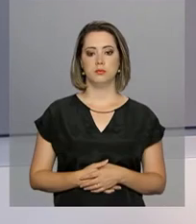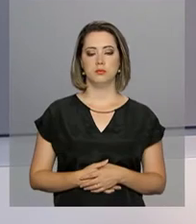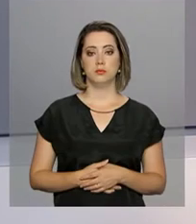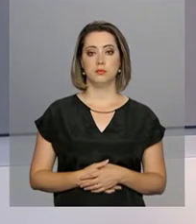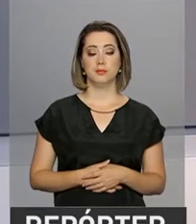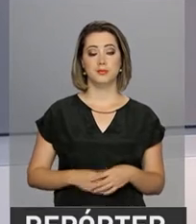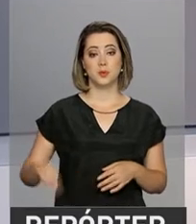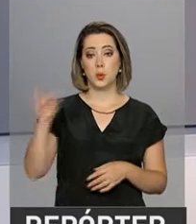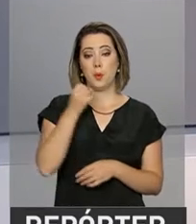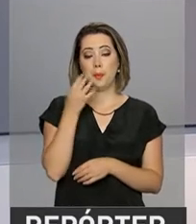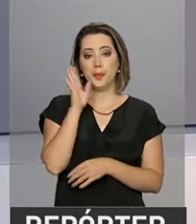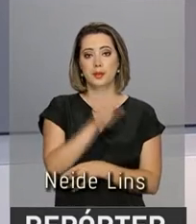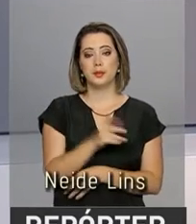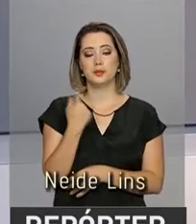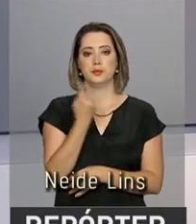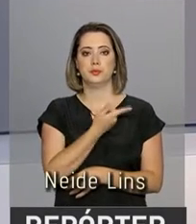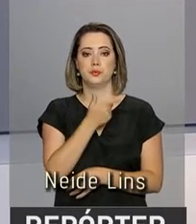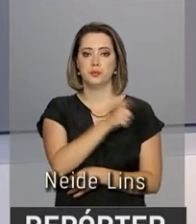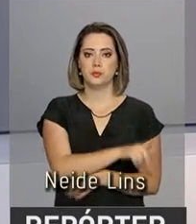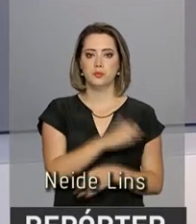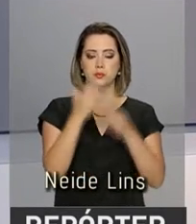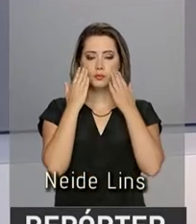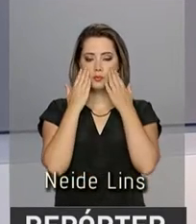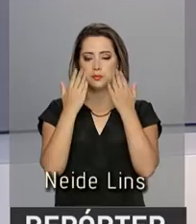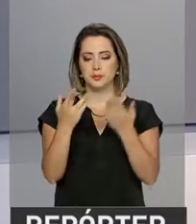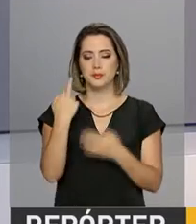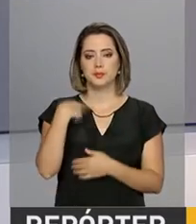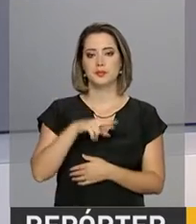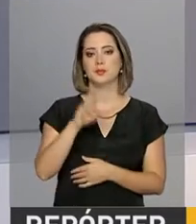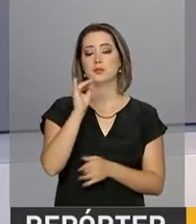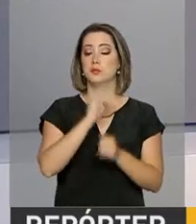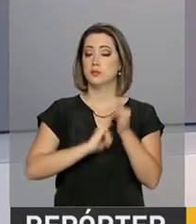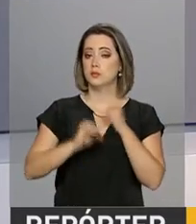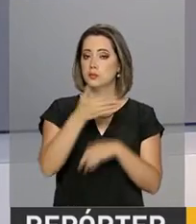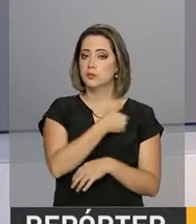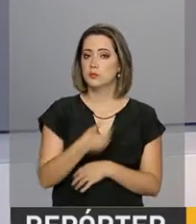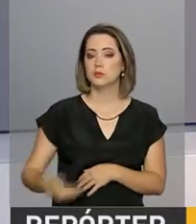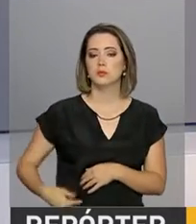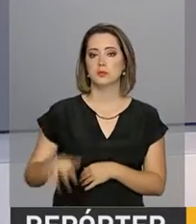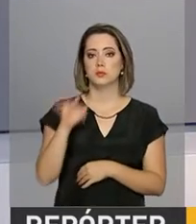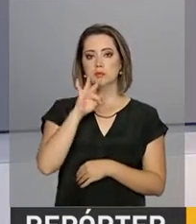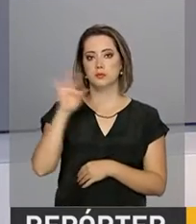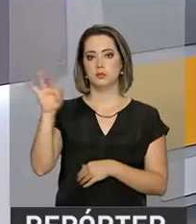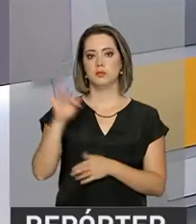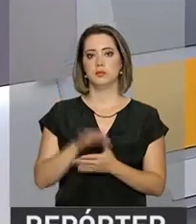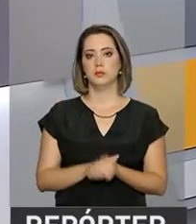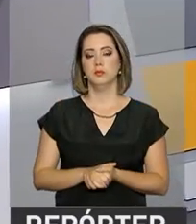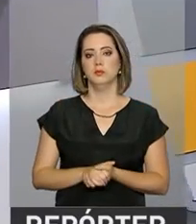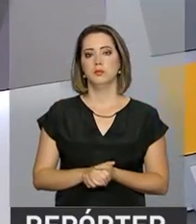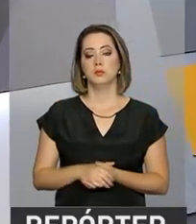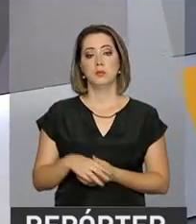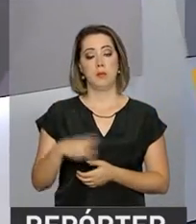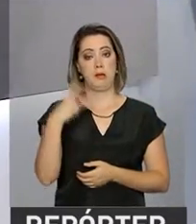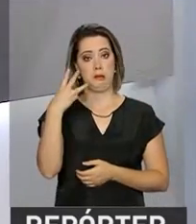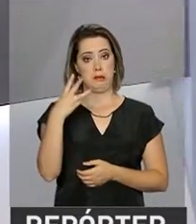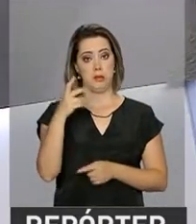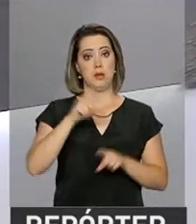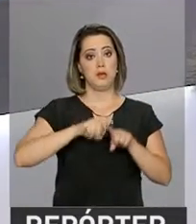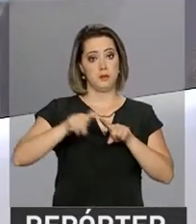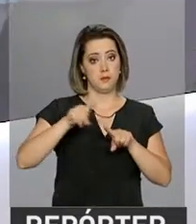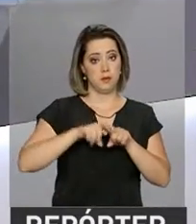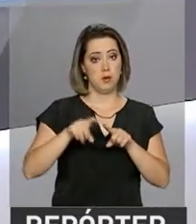Olá, boa tarde. Estamos de volta com o repórter NBR e as notícias do governo federal. Mais três